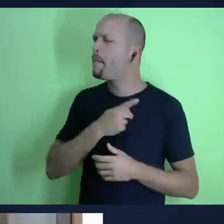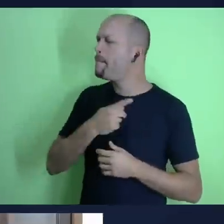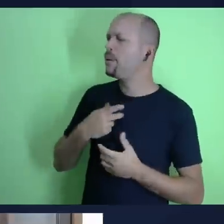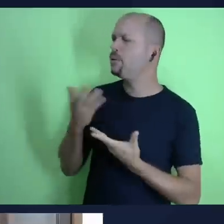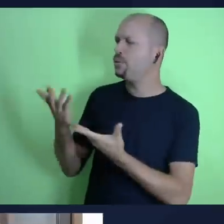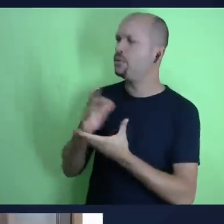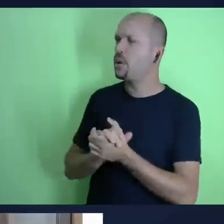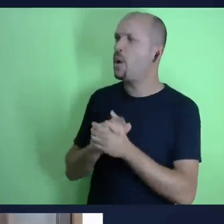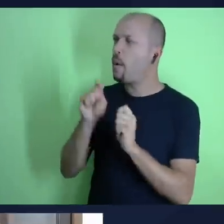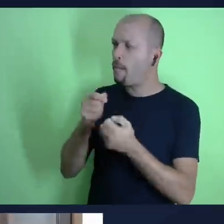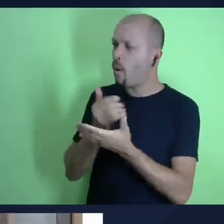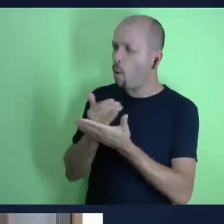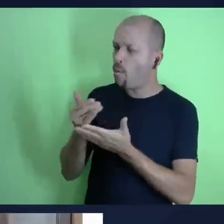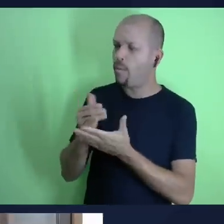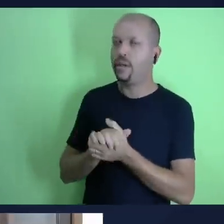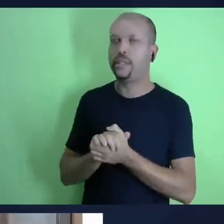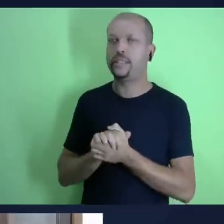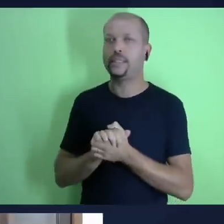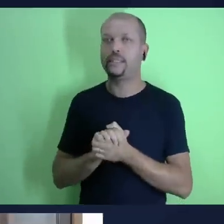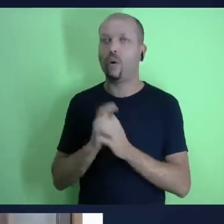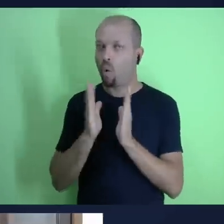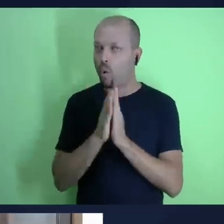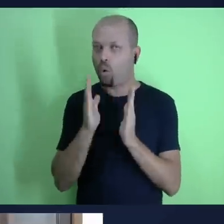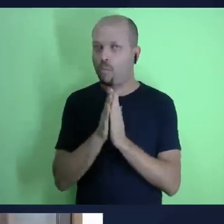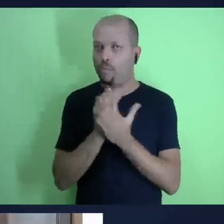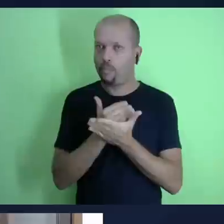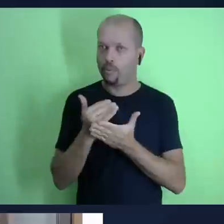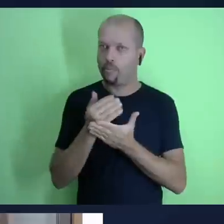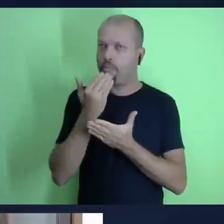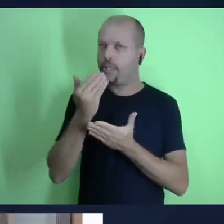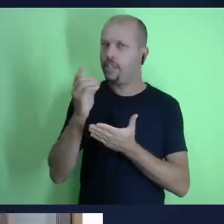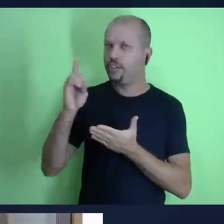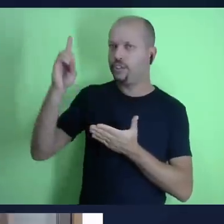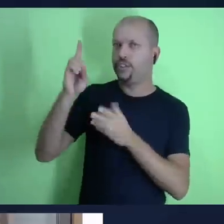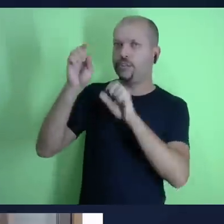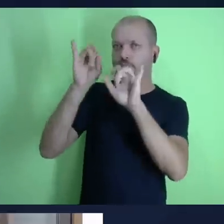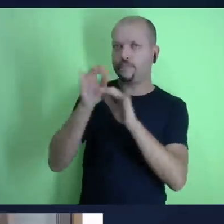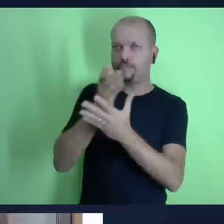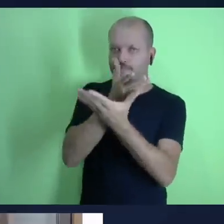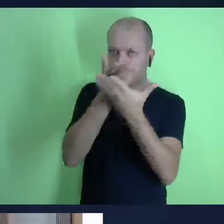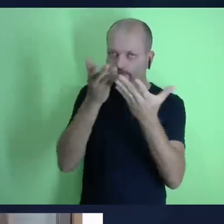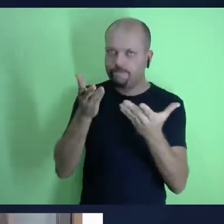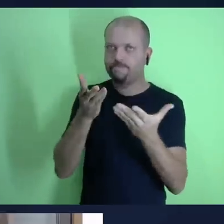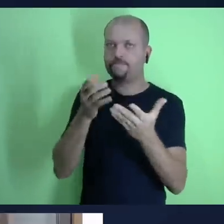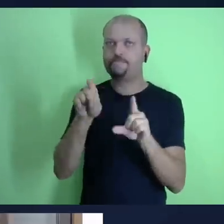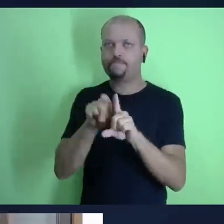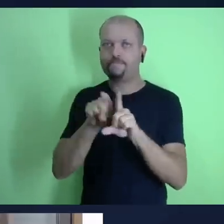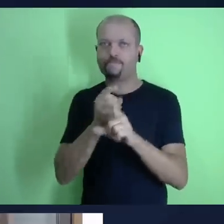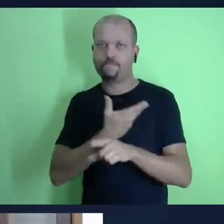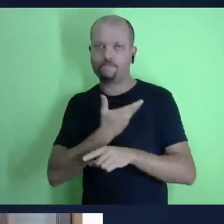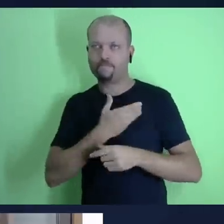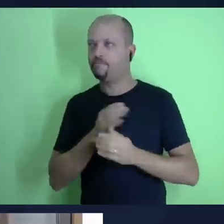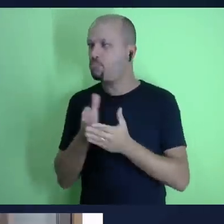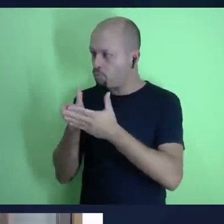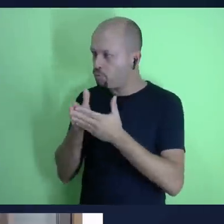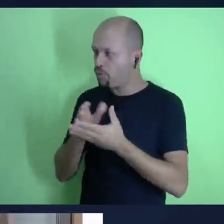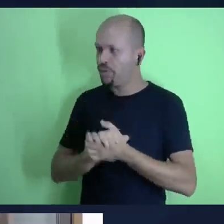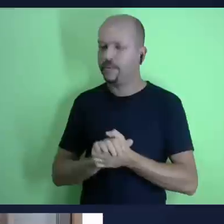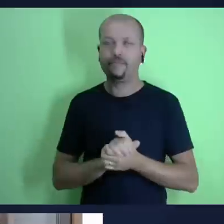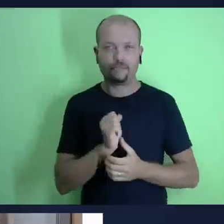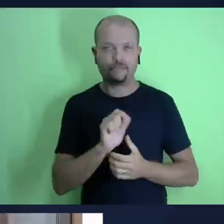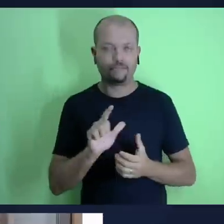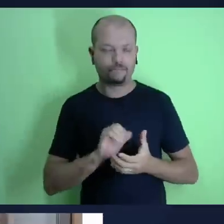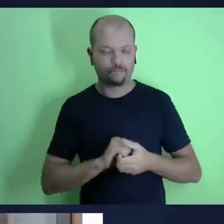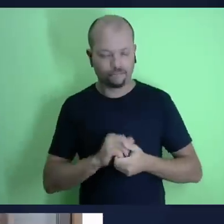nosso deus nosso pai estamos diante de ti para ouvirmos a sua voz